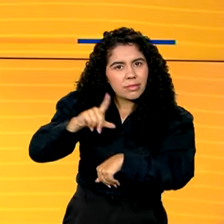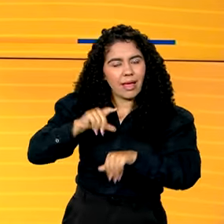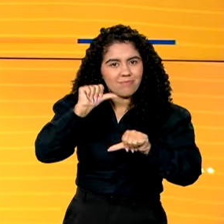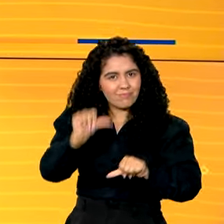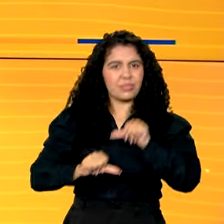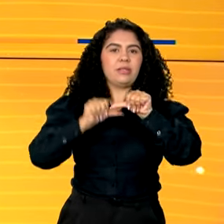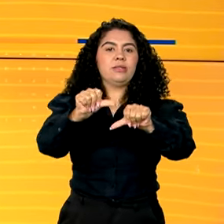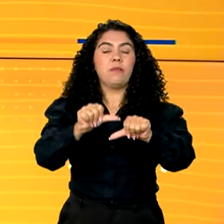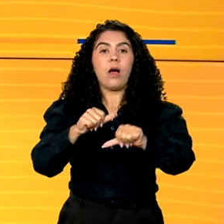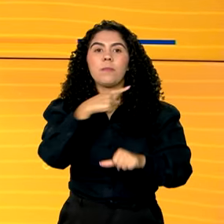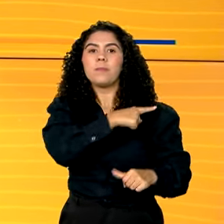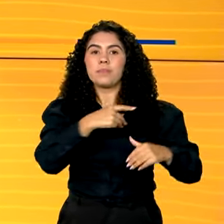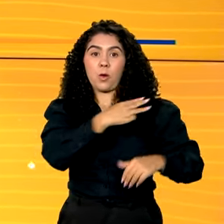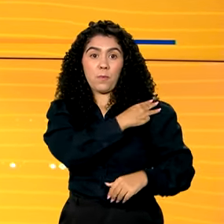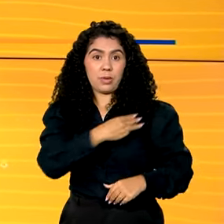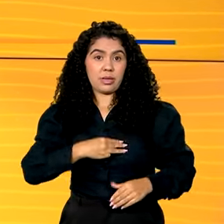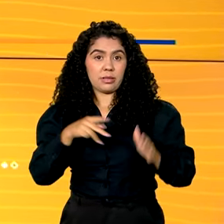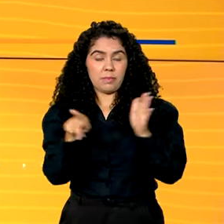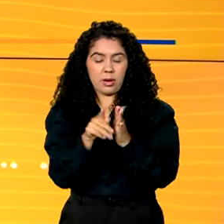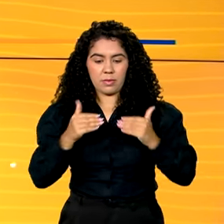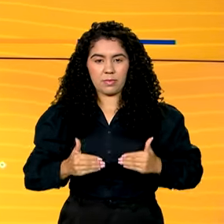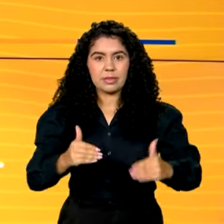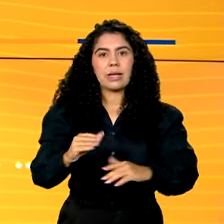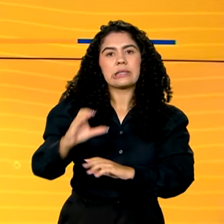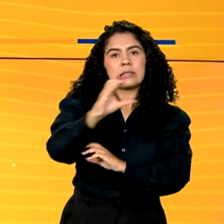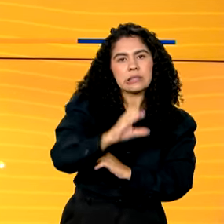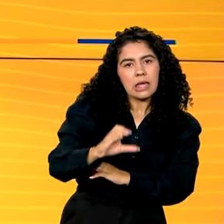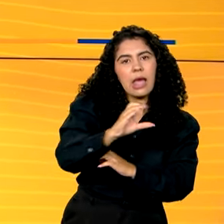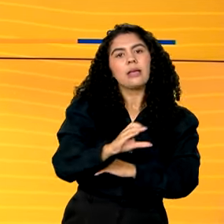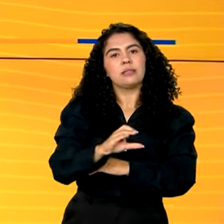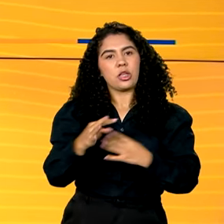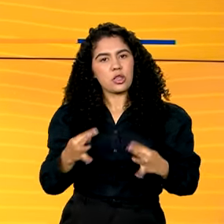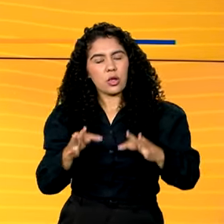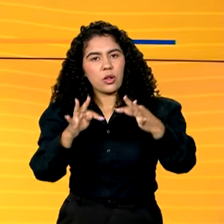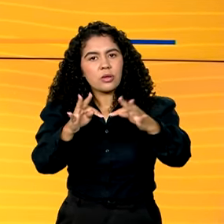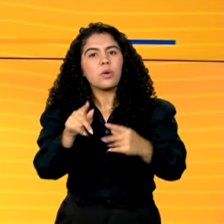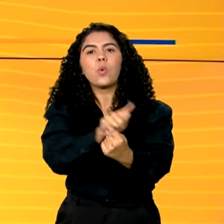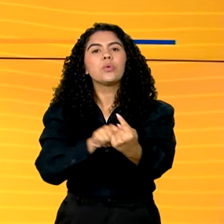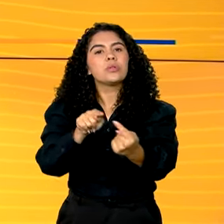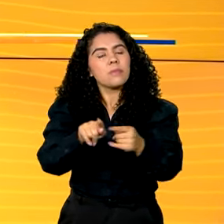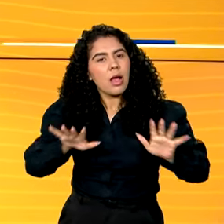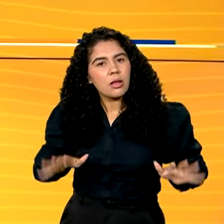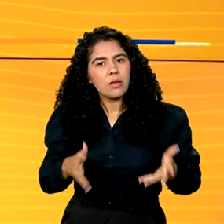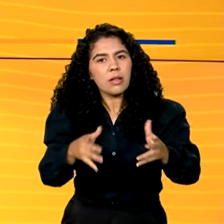Tecnologia e Inovação é incentivar ações para prevenção e redução dos riscos de desastres.